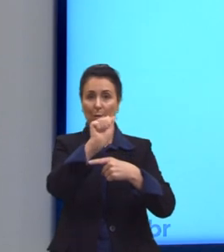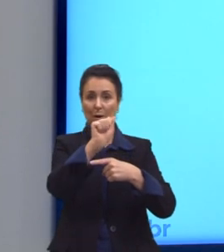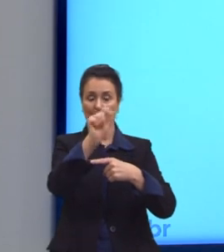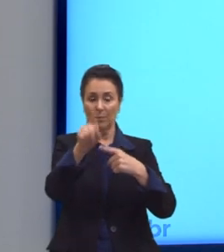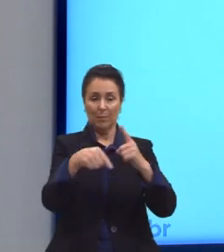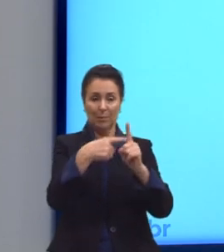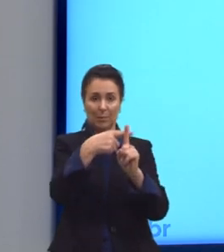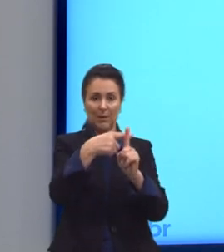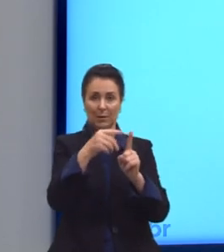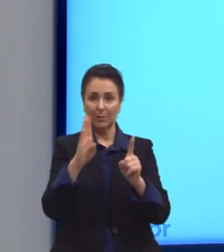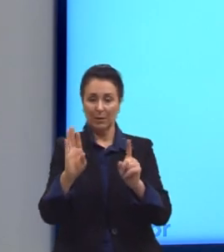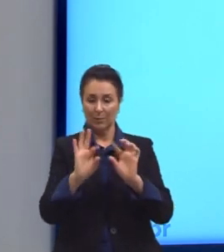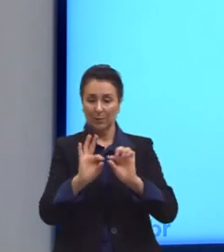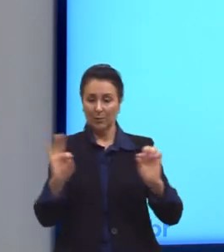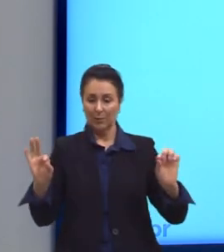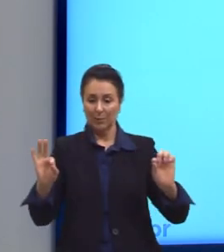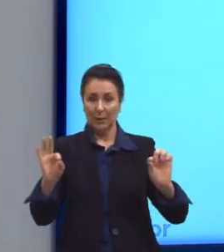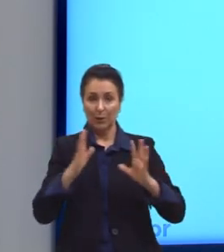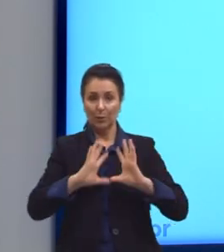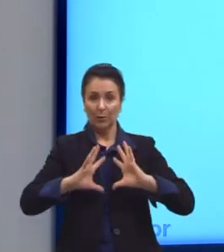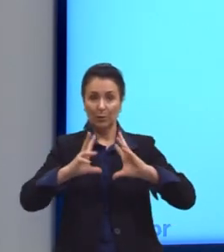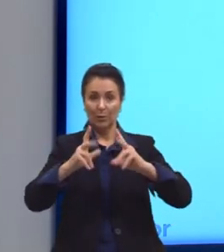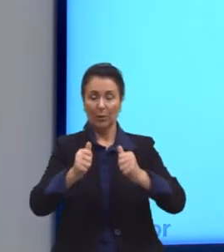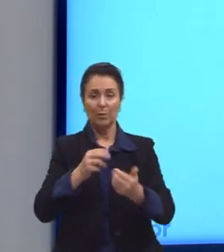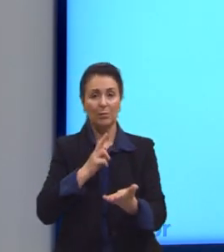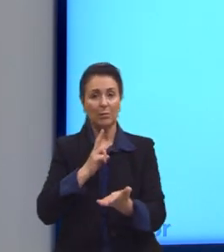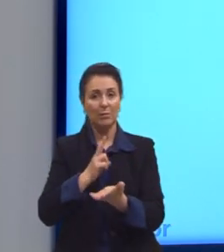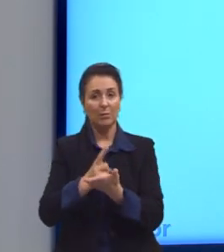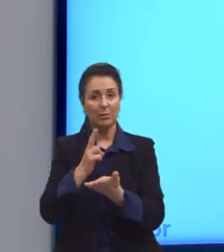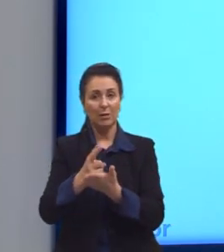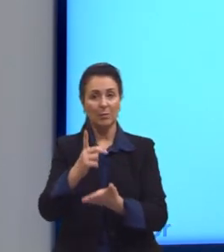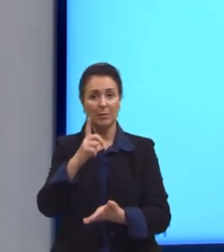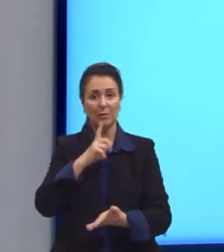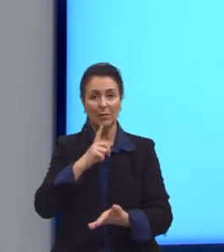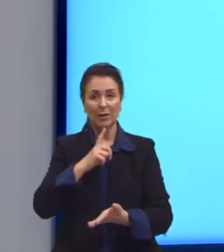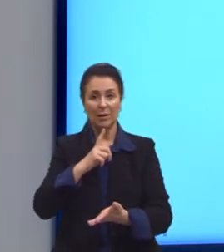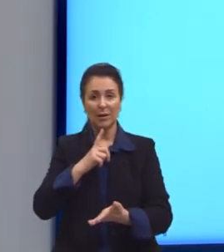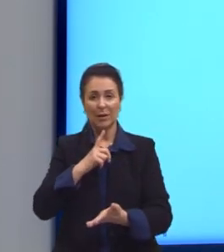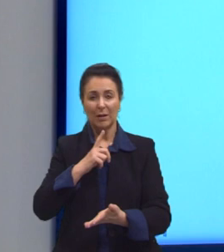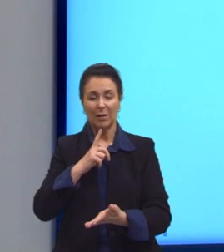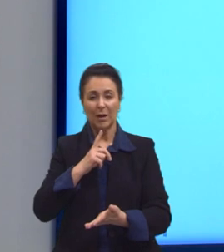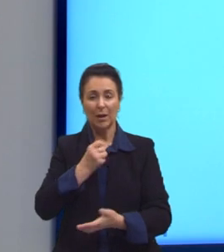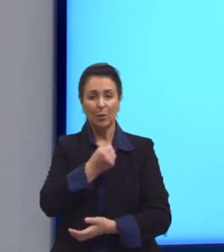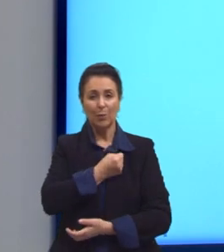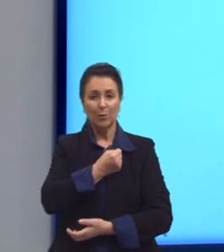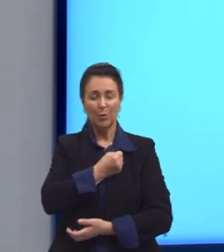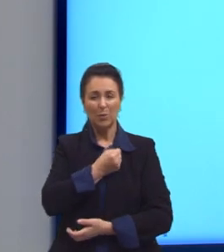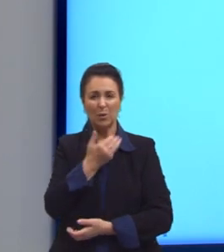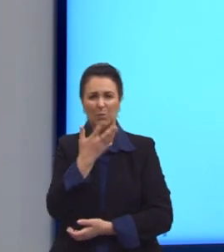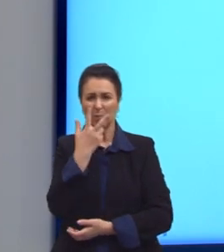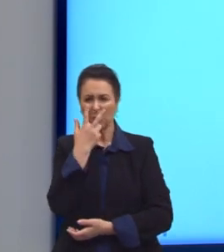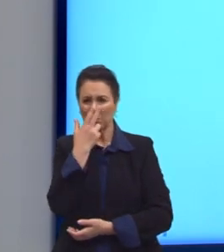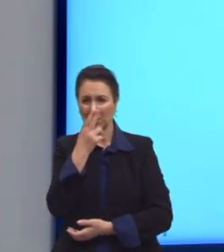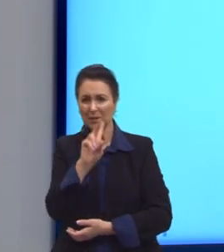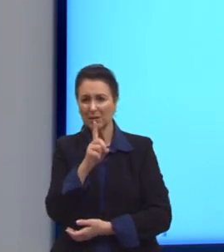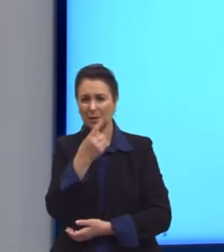B pelo comprimento maior, sempre vamos chegar num valor muito próximo de 1